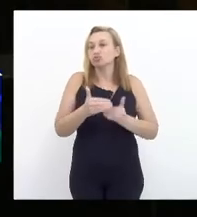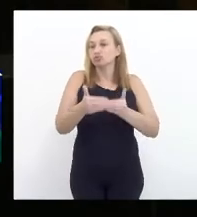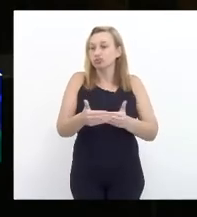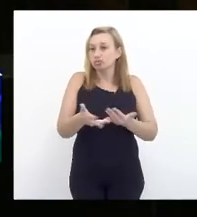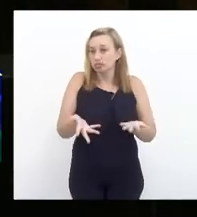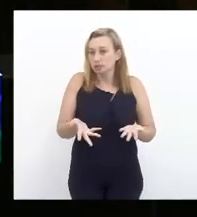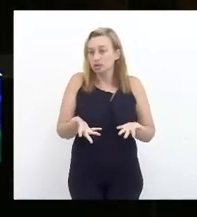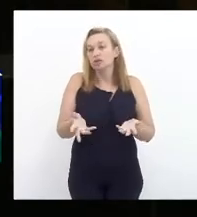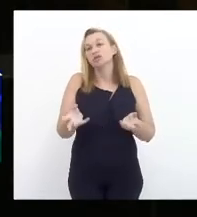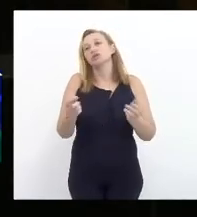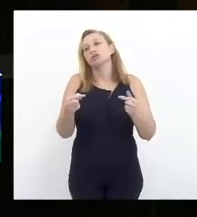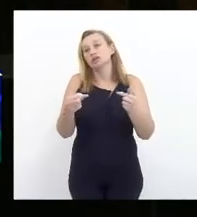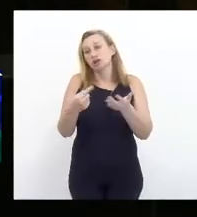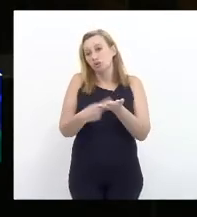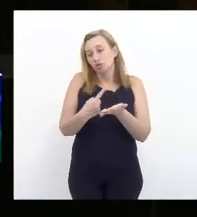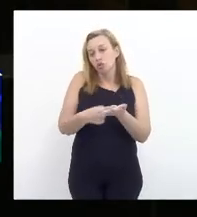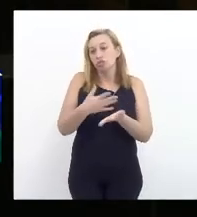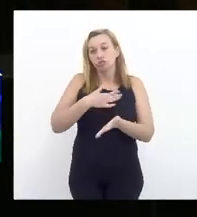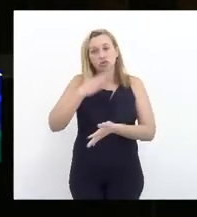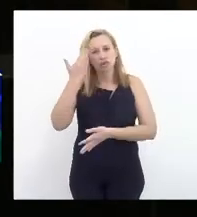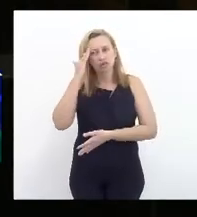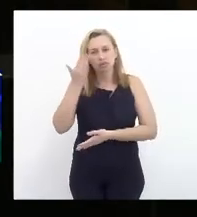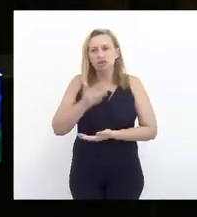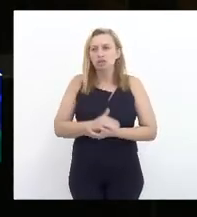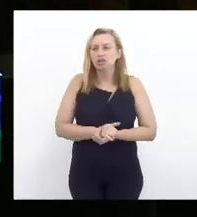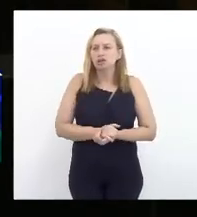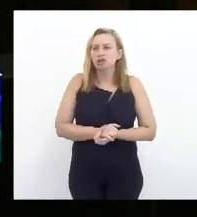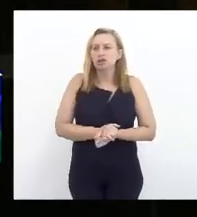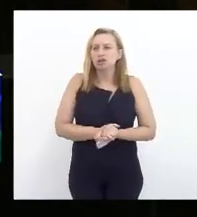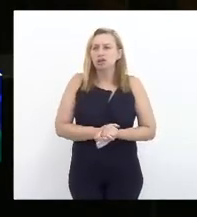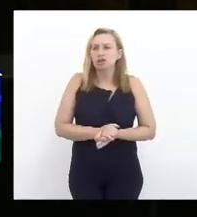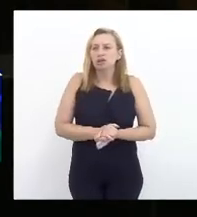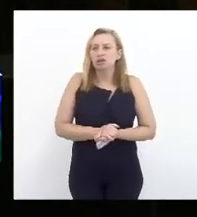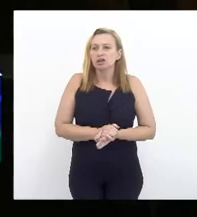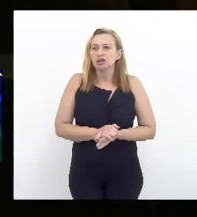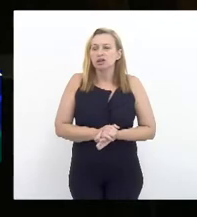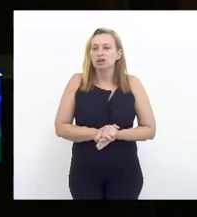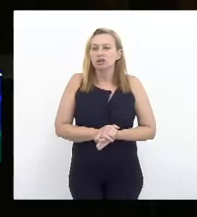nesse acordo, no meu entendimento, é que vai se tentar